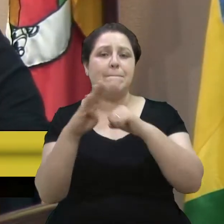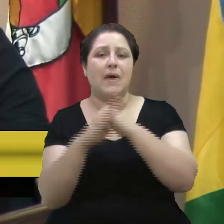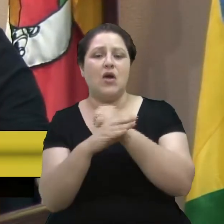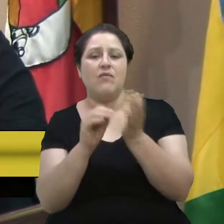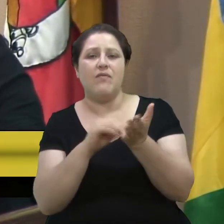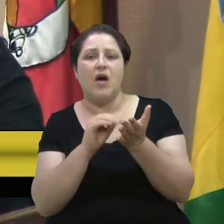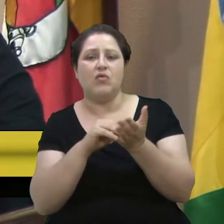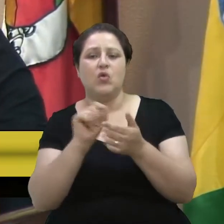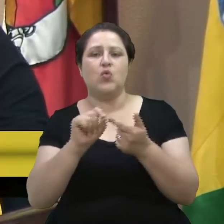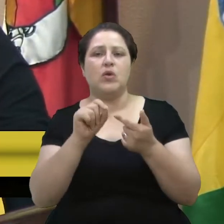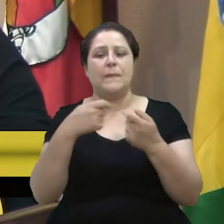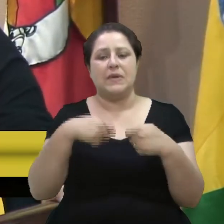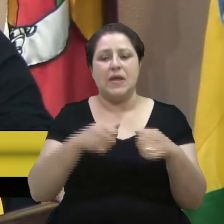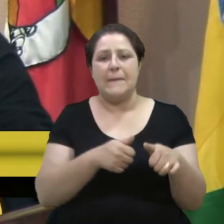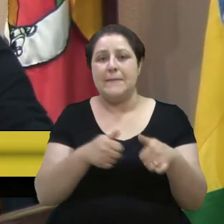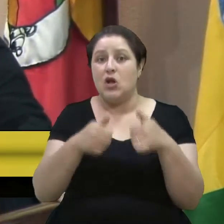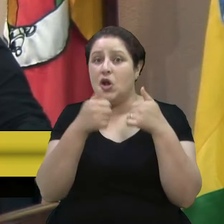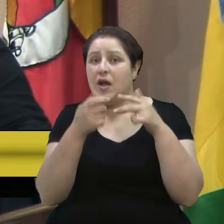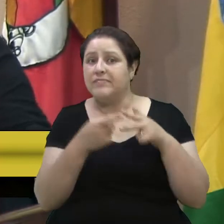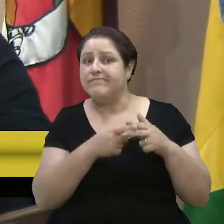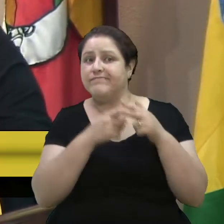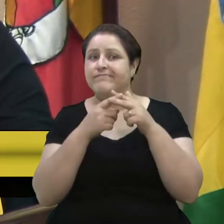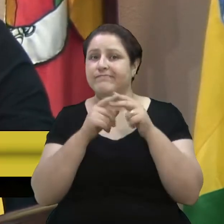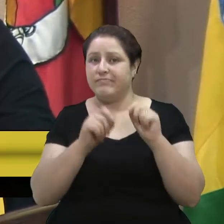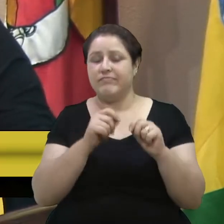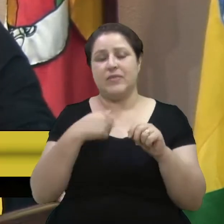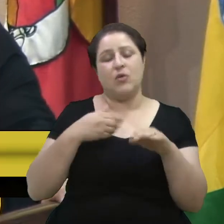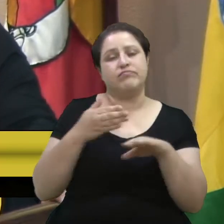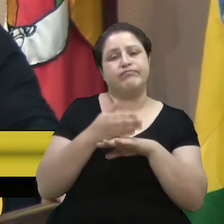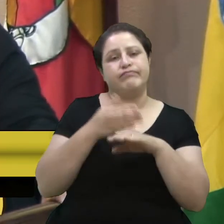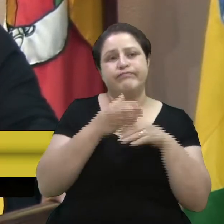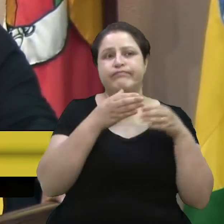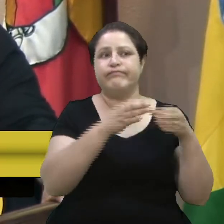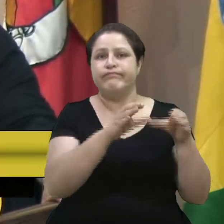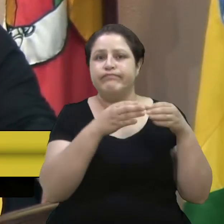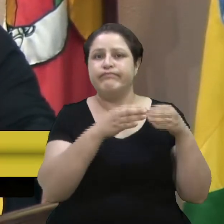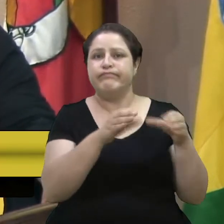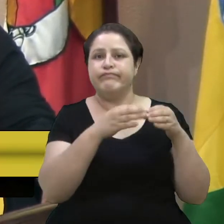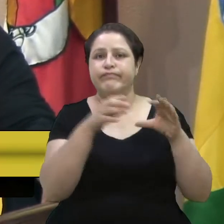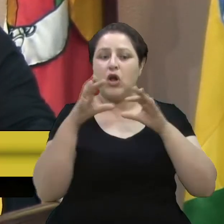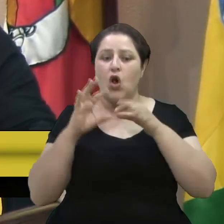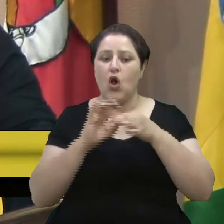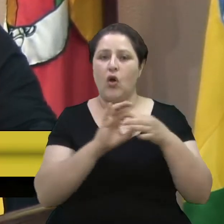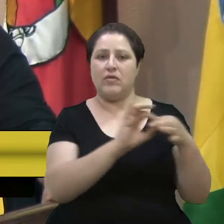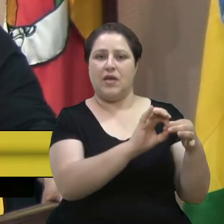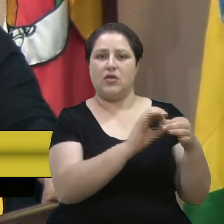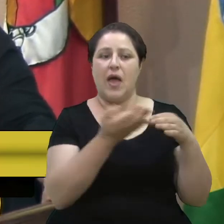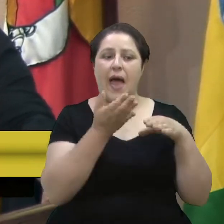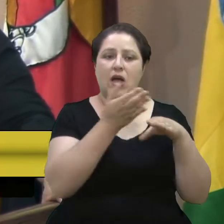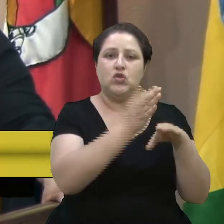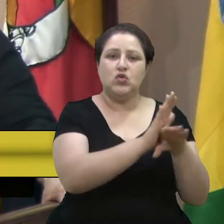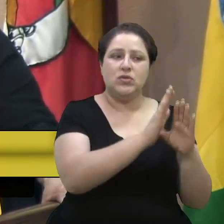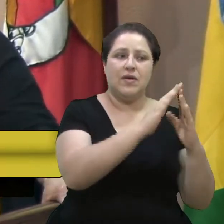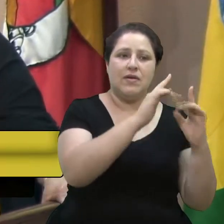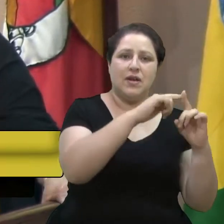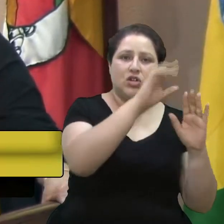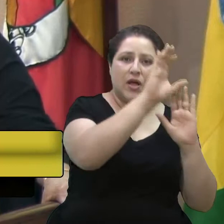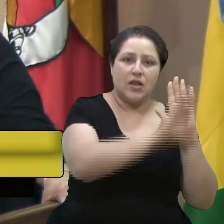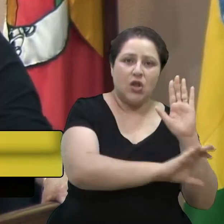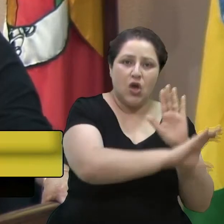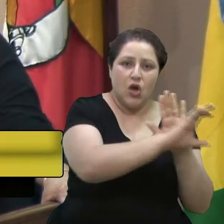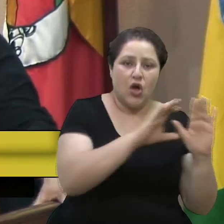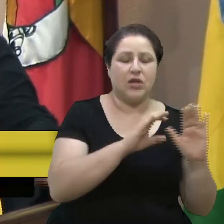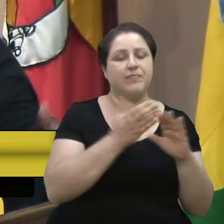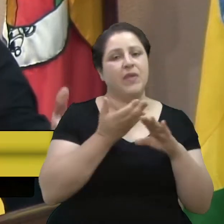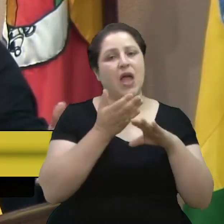precisava melhorar. E eu fiquei sempre envolvida nesse contexto, ajudando na igreja, ajudando a vir na